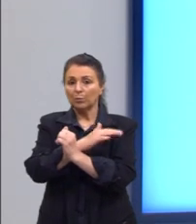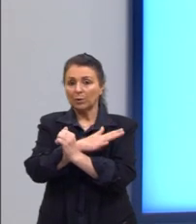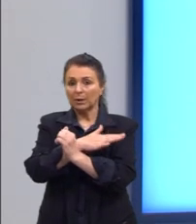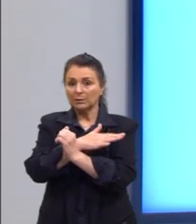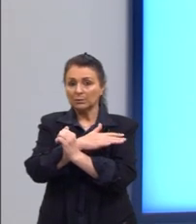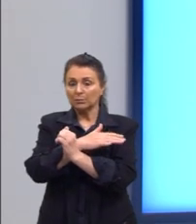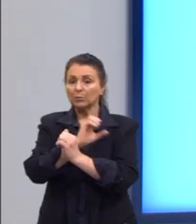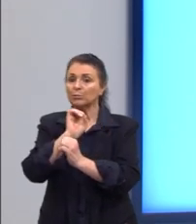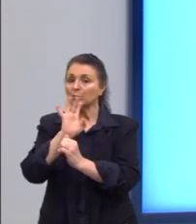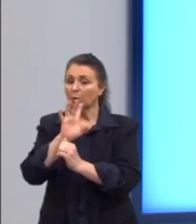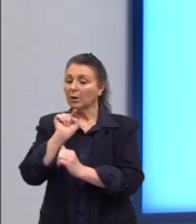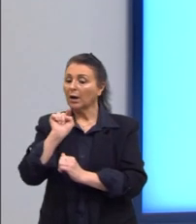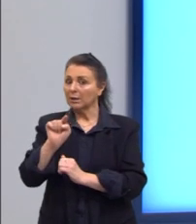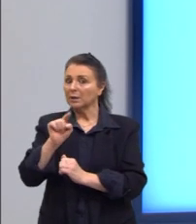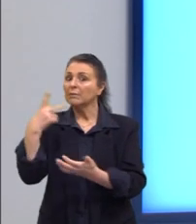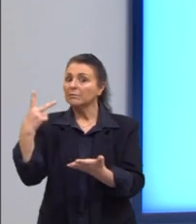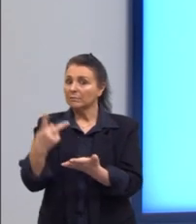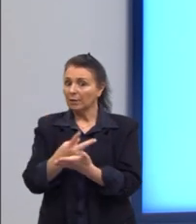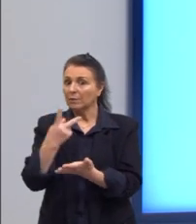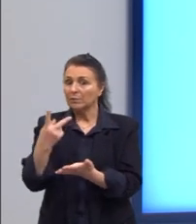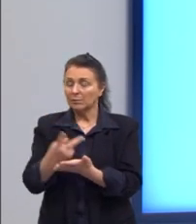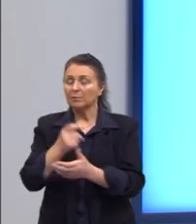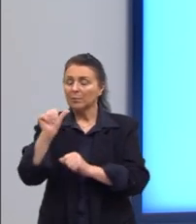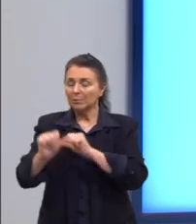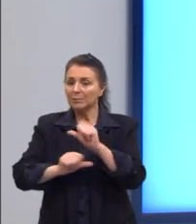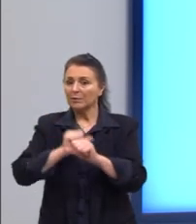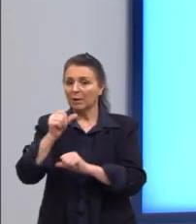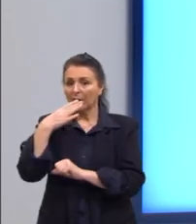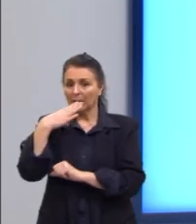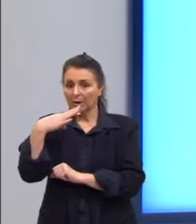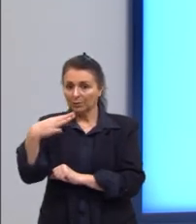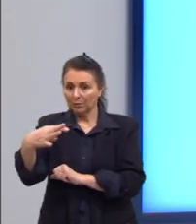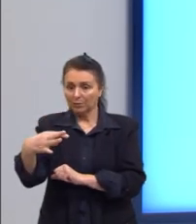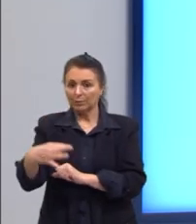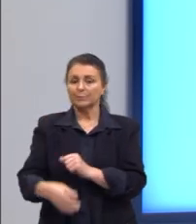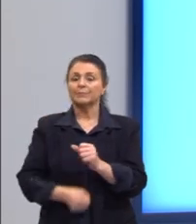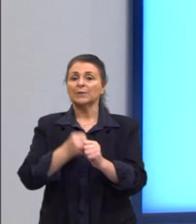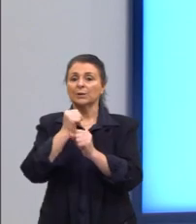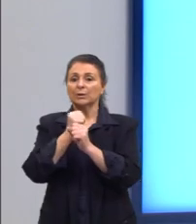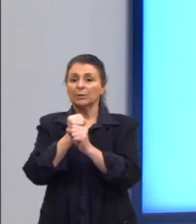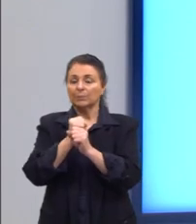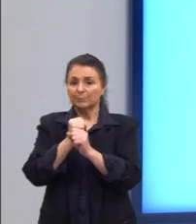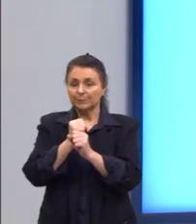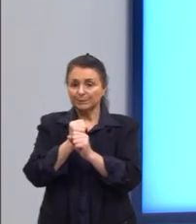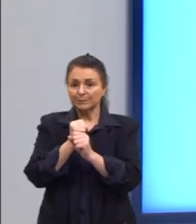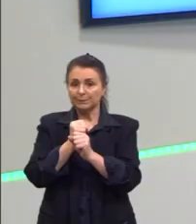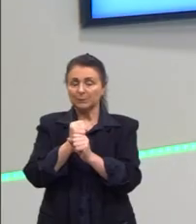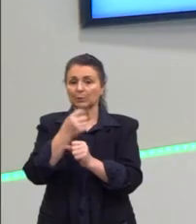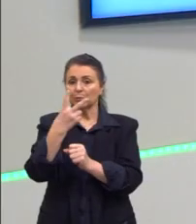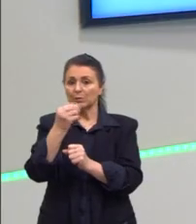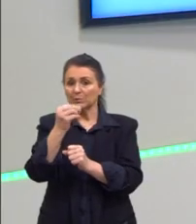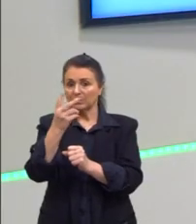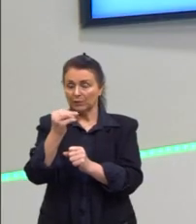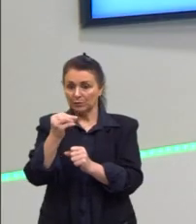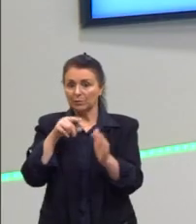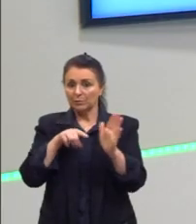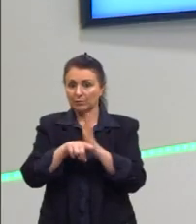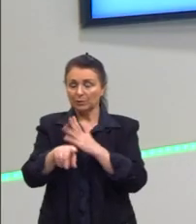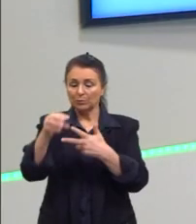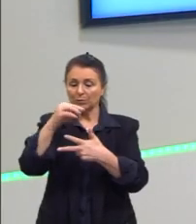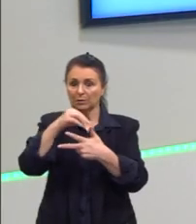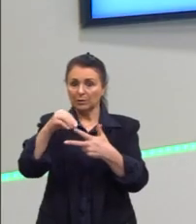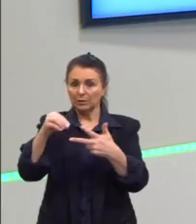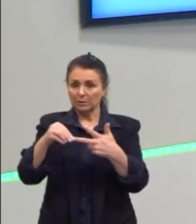estava em meio ácido para ter a mudança de cor. No Enem de 2020, também trouxe a questão da